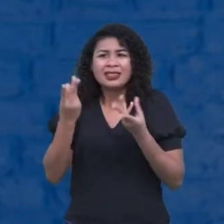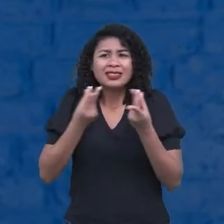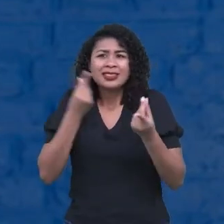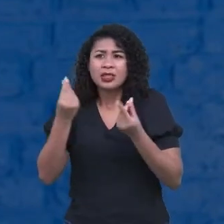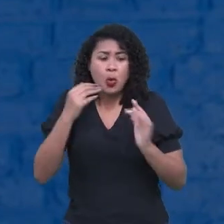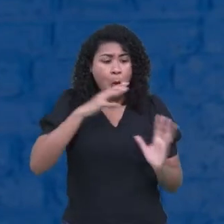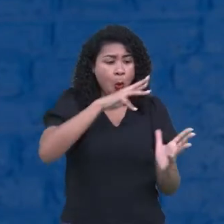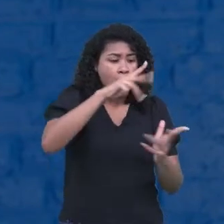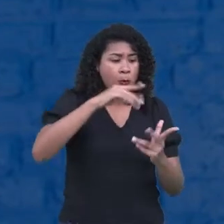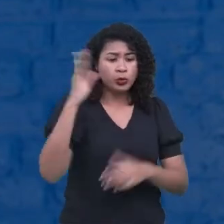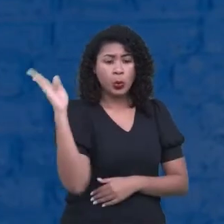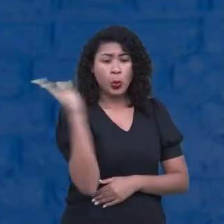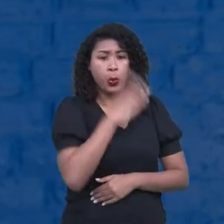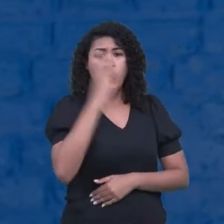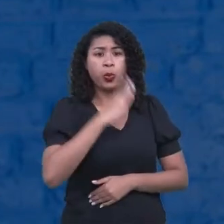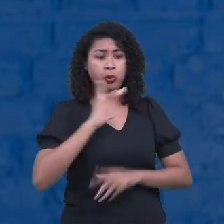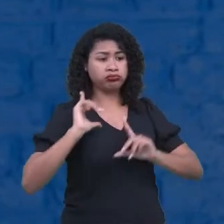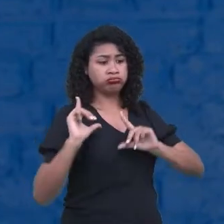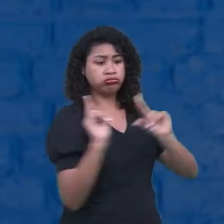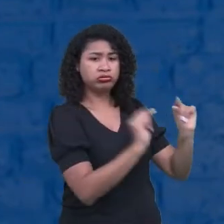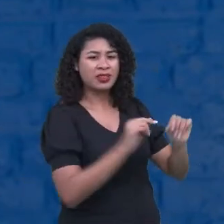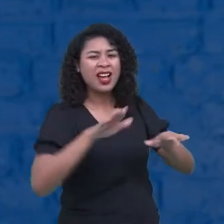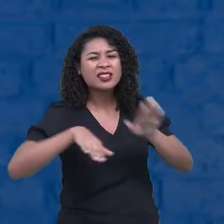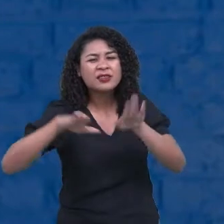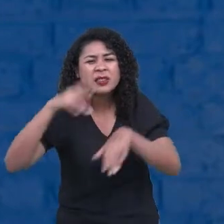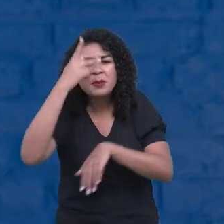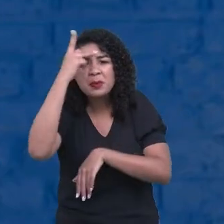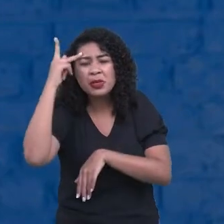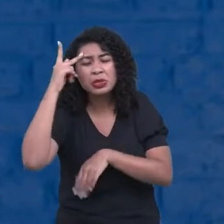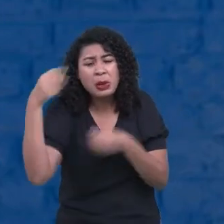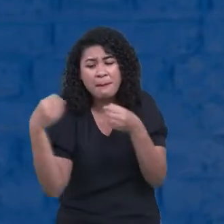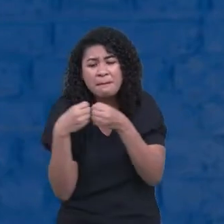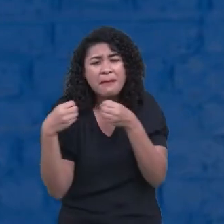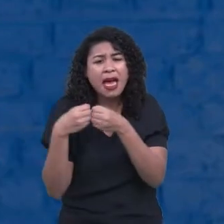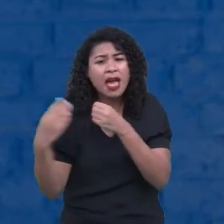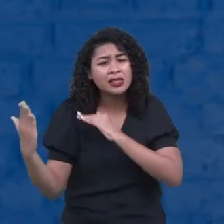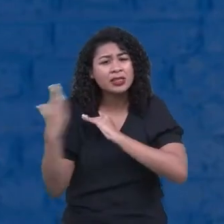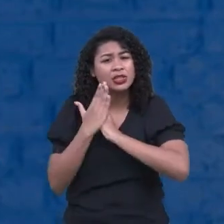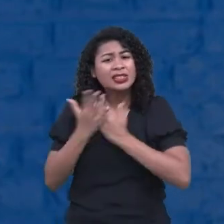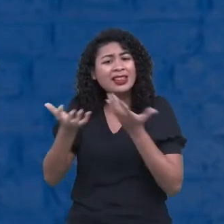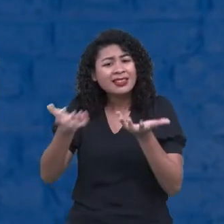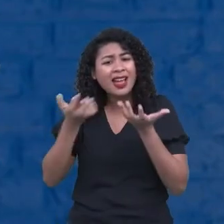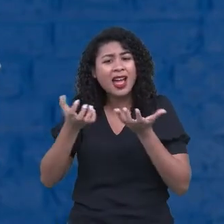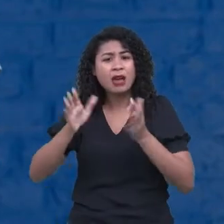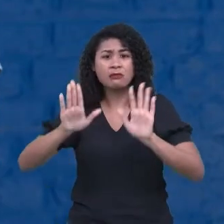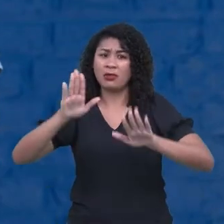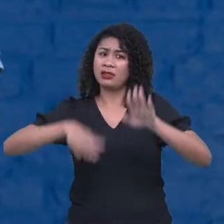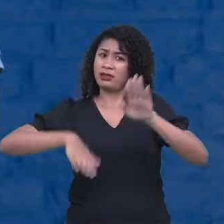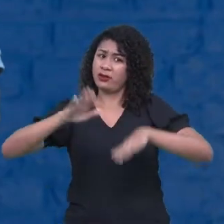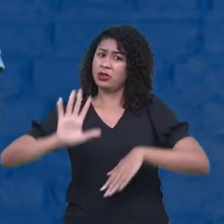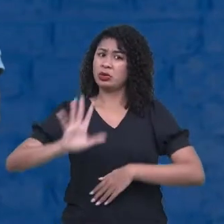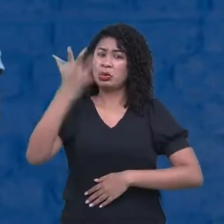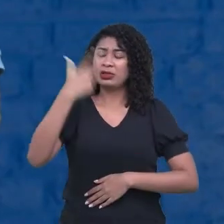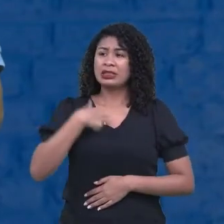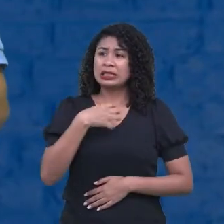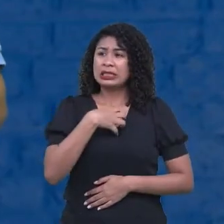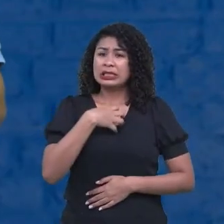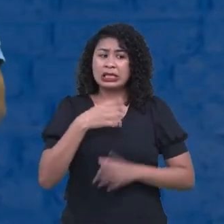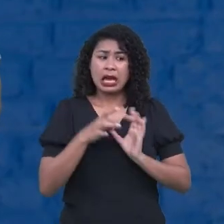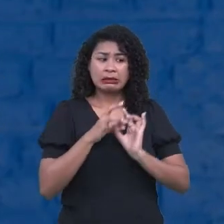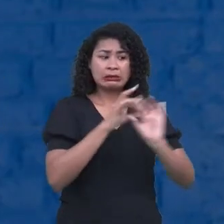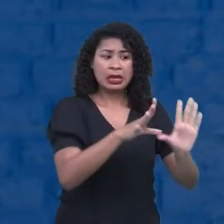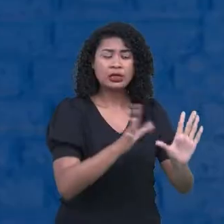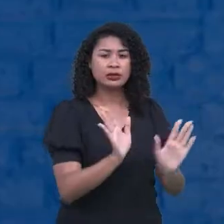nós não percebemos. Às vezes, as pessoas estão muito próximas, querendo nos ajudar. Mas, às vezes, somos nós mesmos que não permitimos. Tá bom?